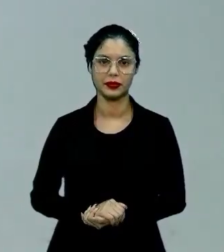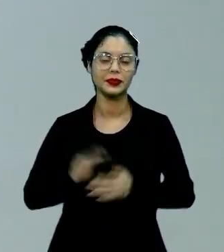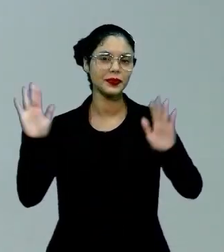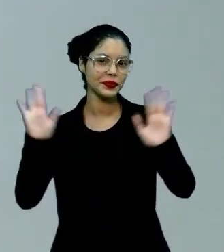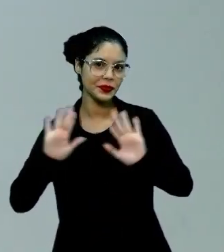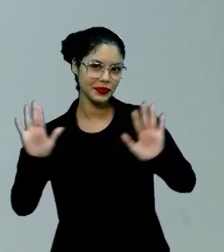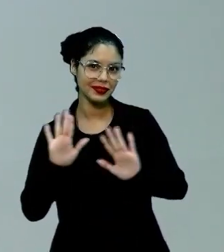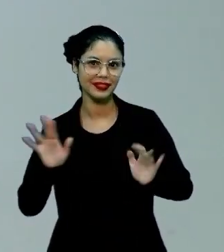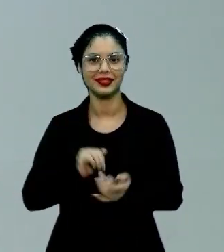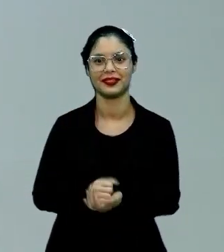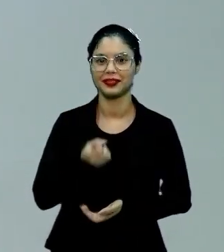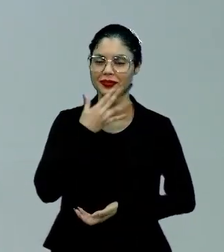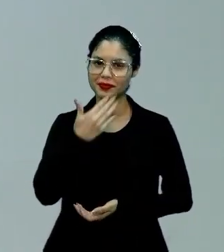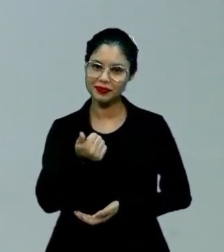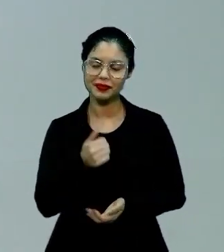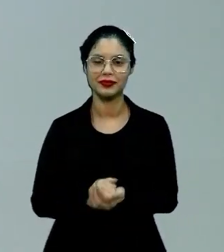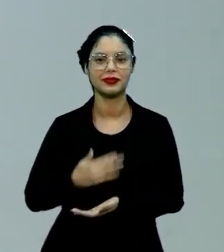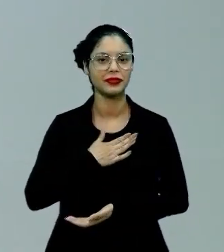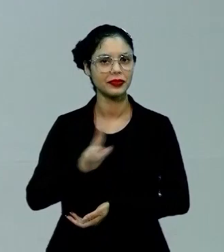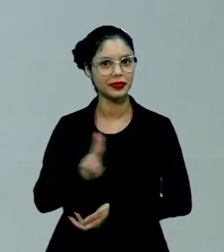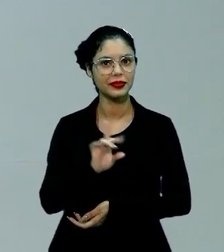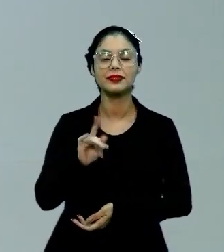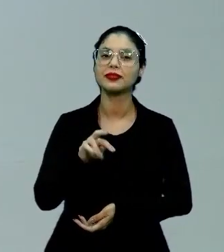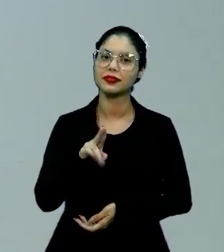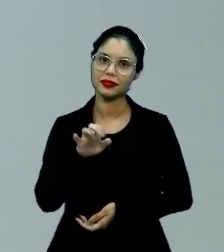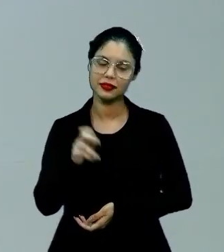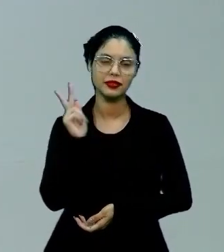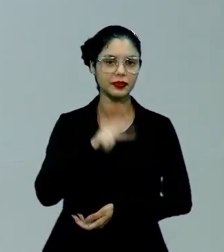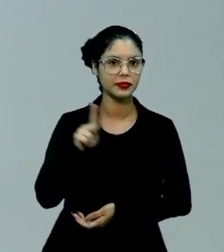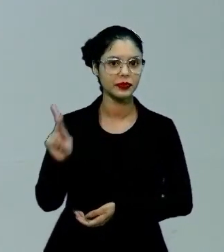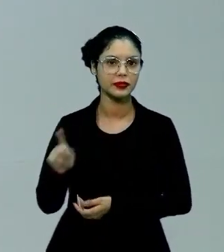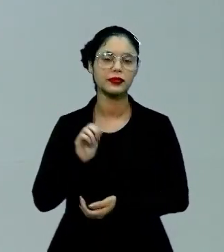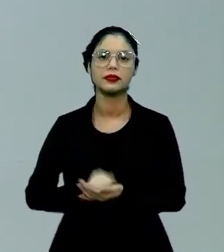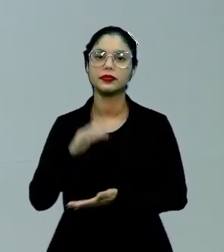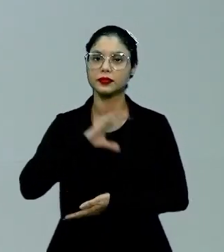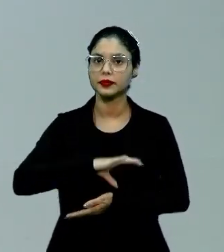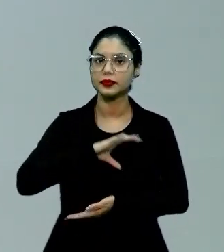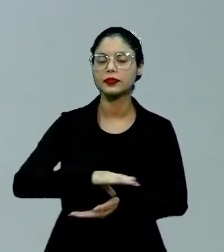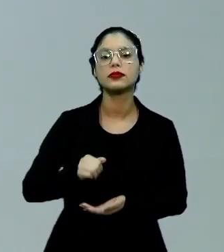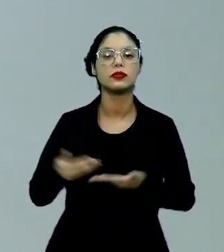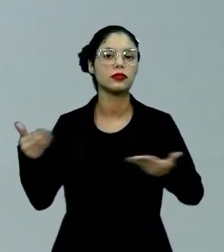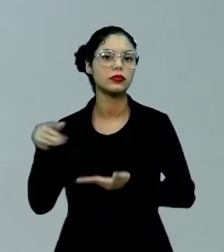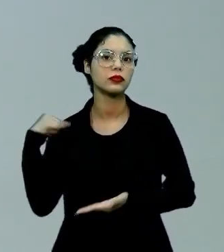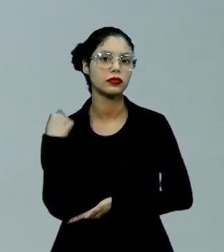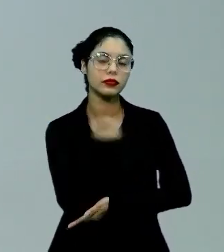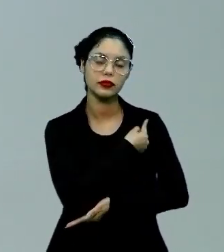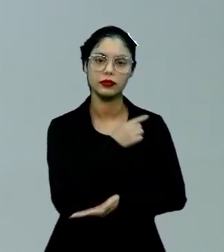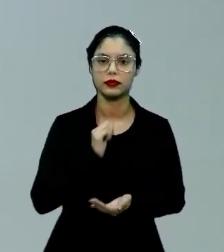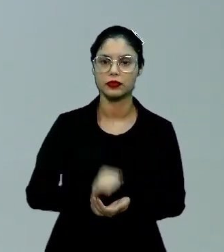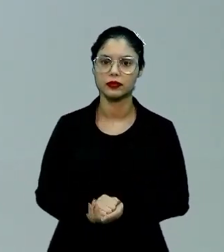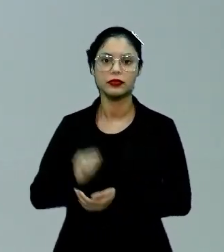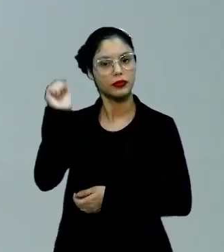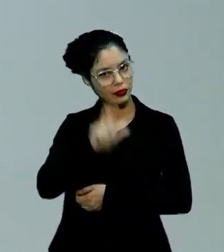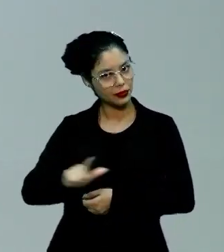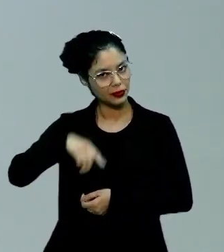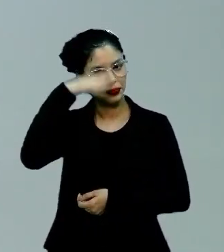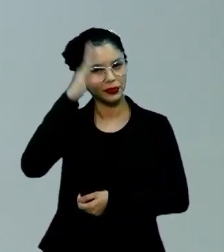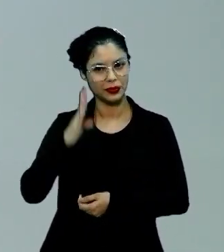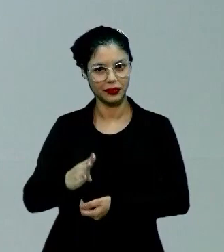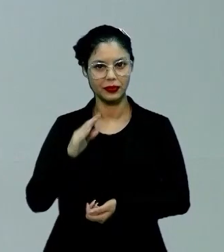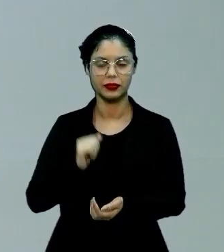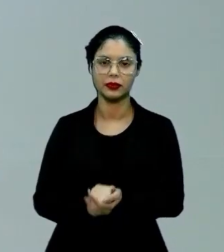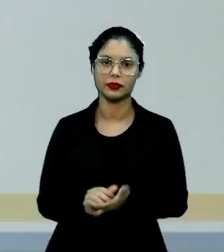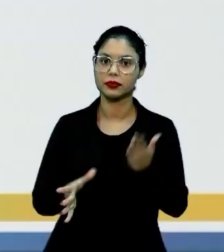Olá pessoal, tudo bem? Meu nome é Daniela Chimenez, professora de língua portuguesa. Hoje falaremos sobre literatura no Brasil,